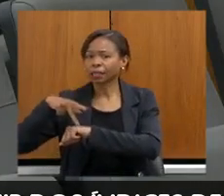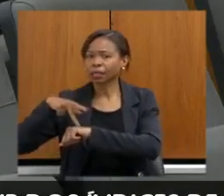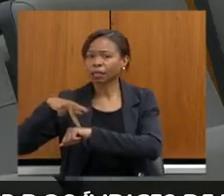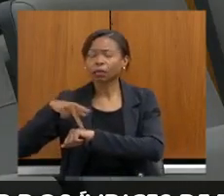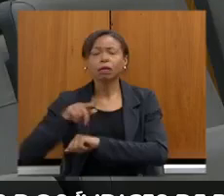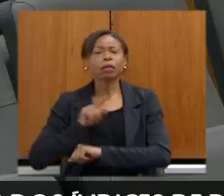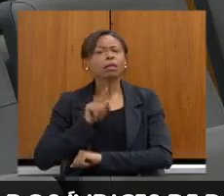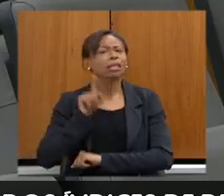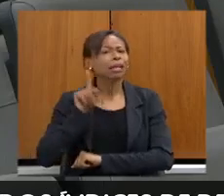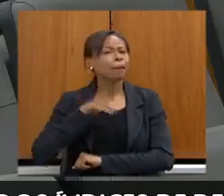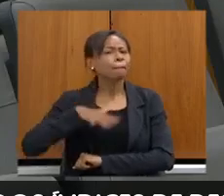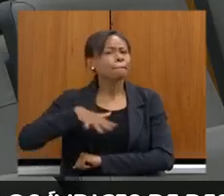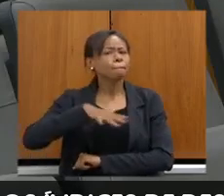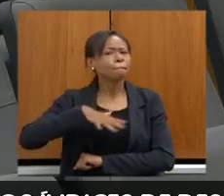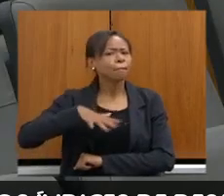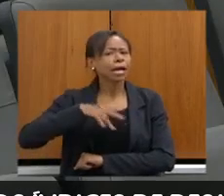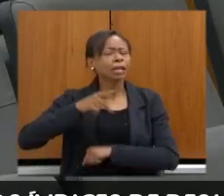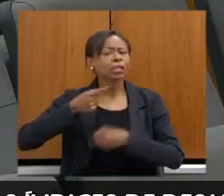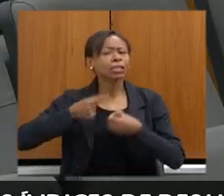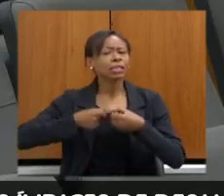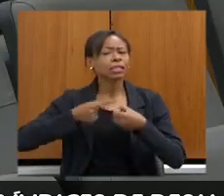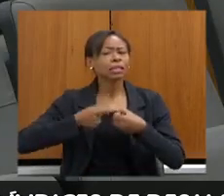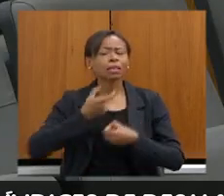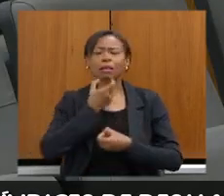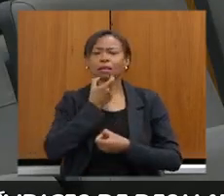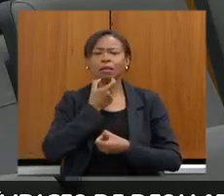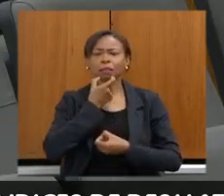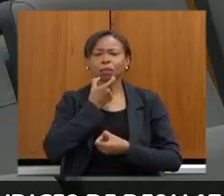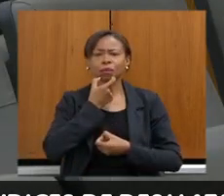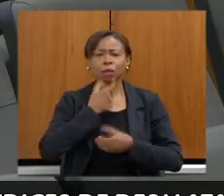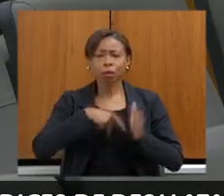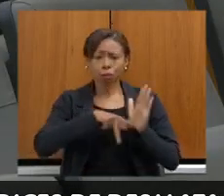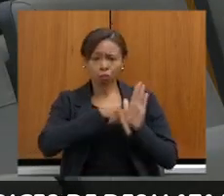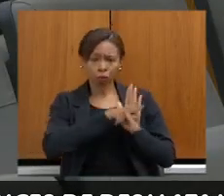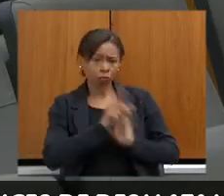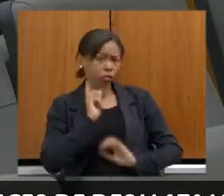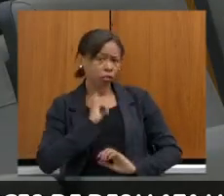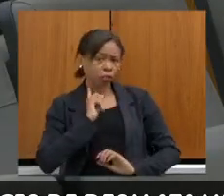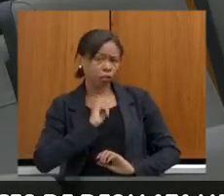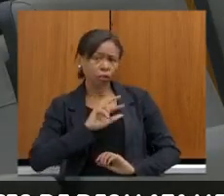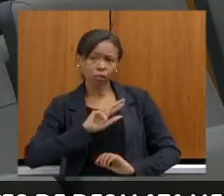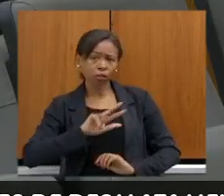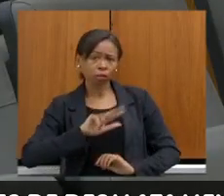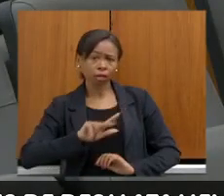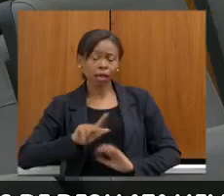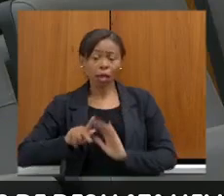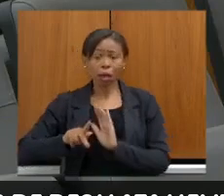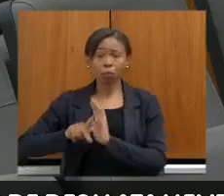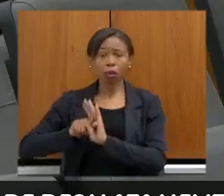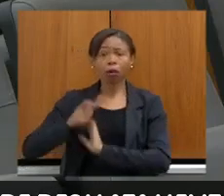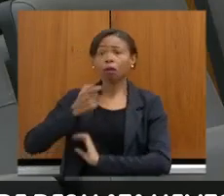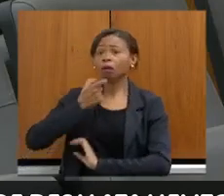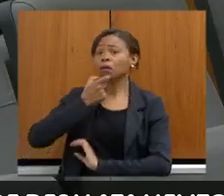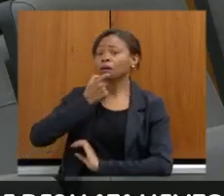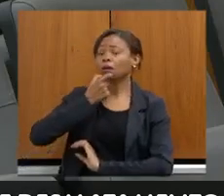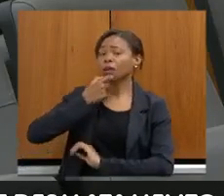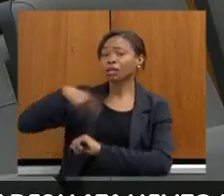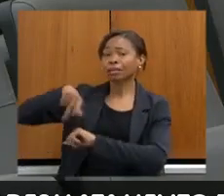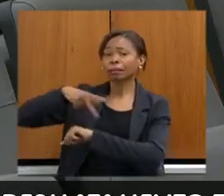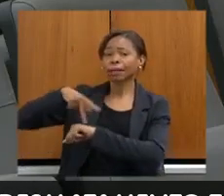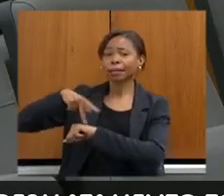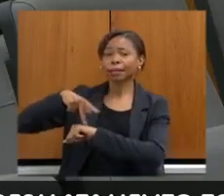Nova Lima não pertencem aos mineiros, pertencem à Inglaterra. É o Jardim Canadá,